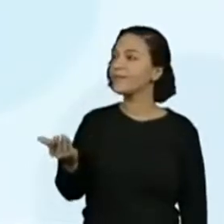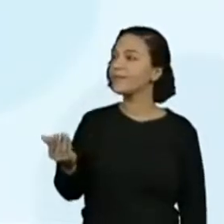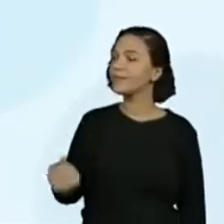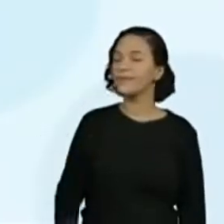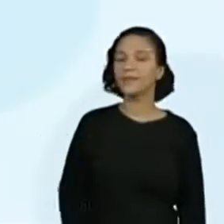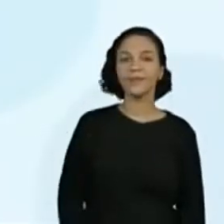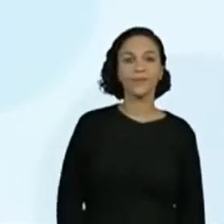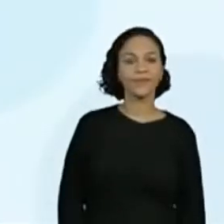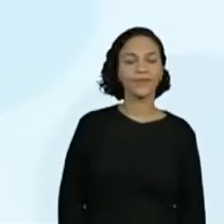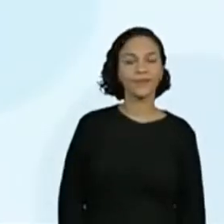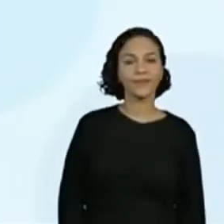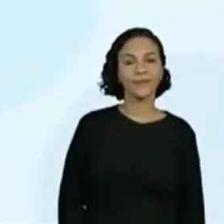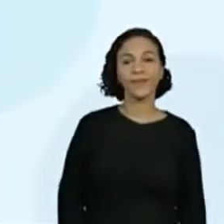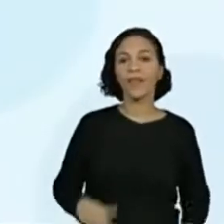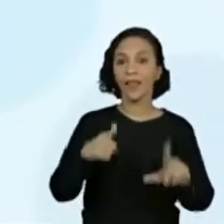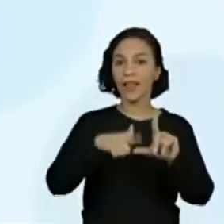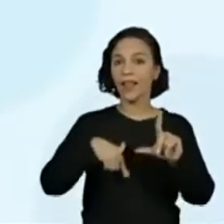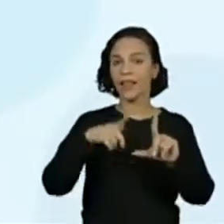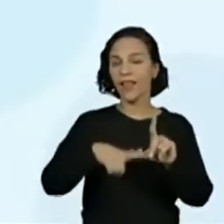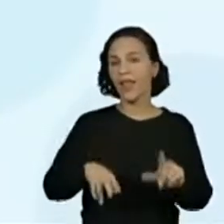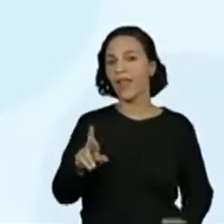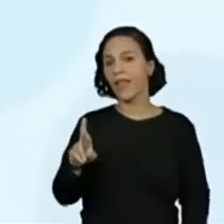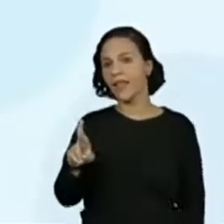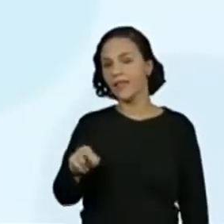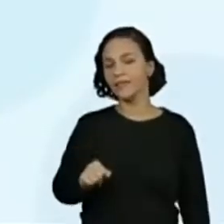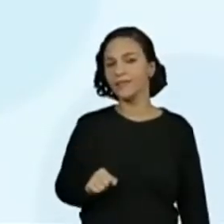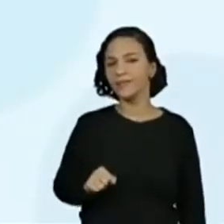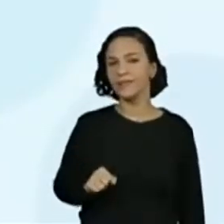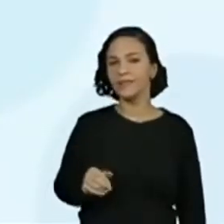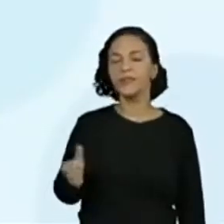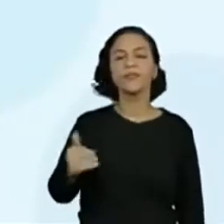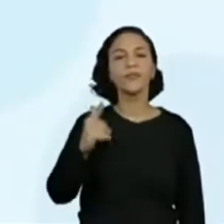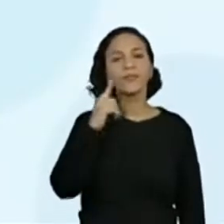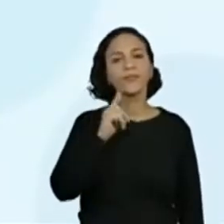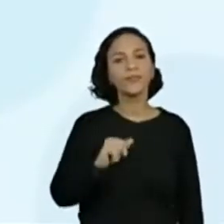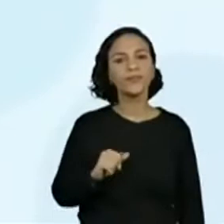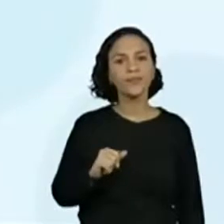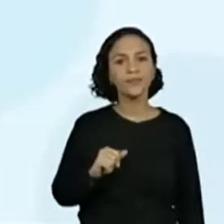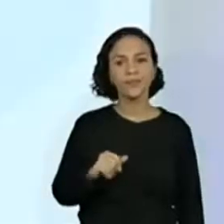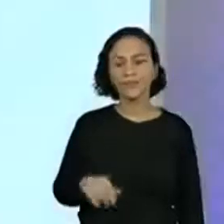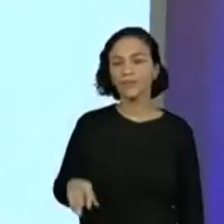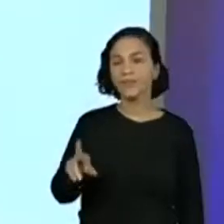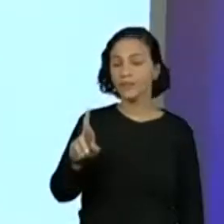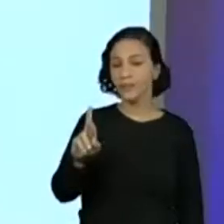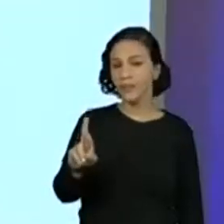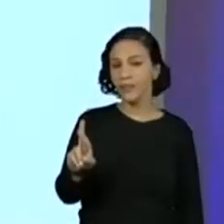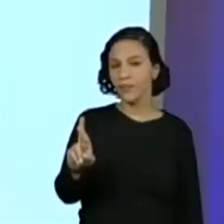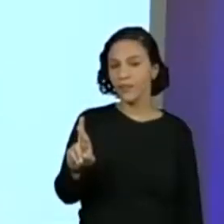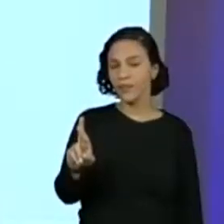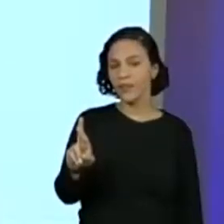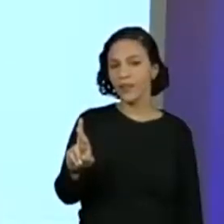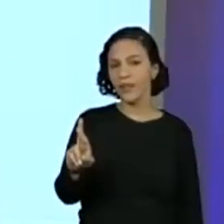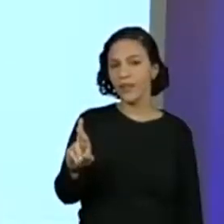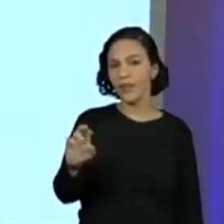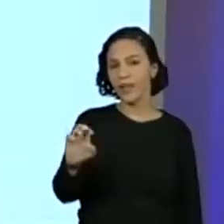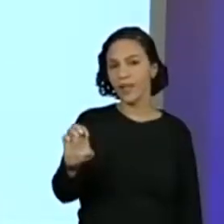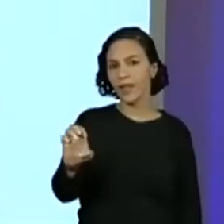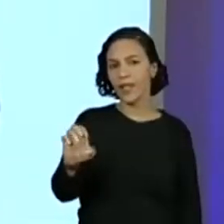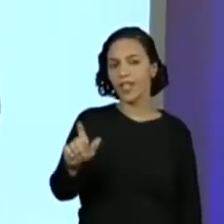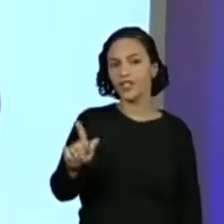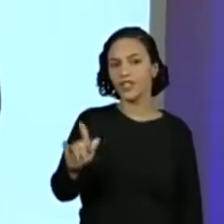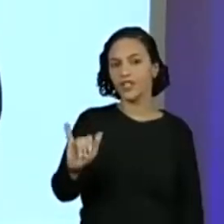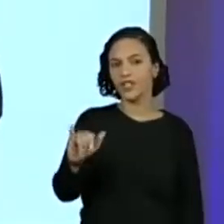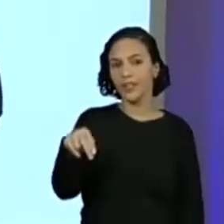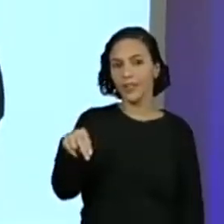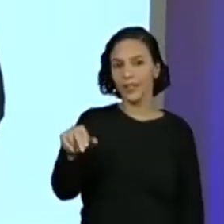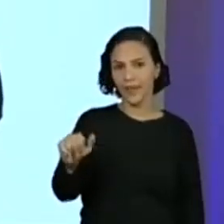R. Letra R. Então, vamos a Regina. Professora Cleide sugeriu para a gente Regina.